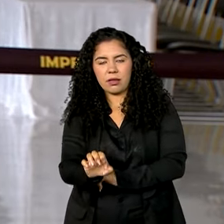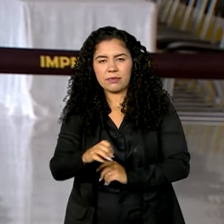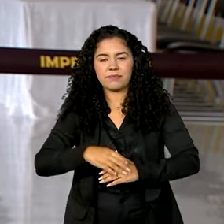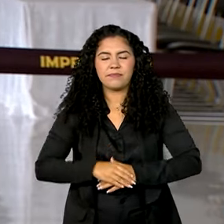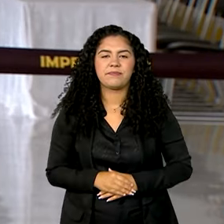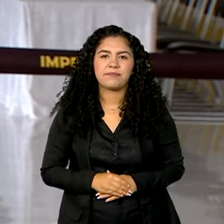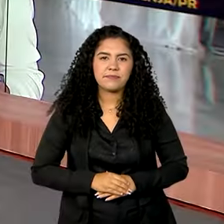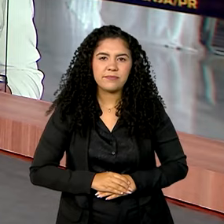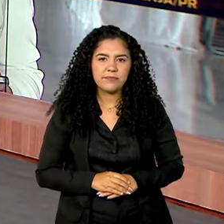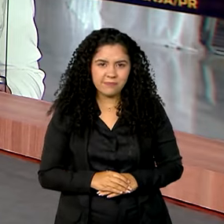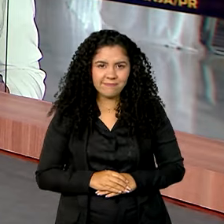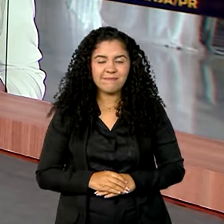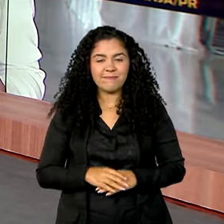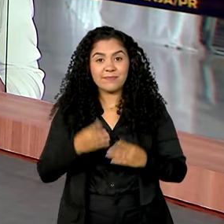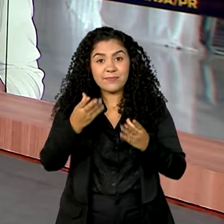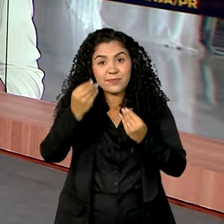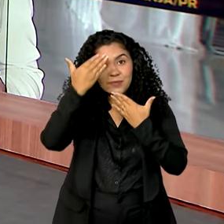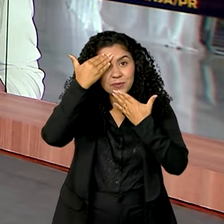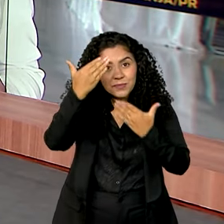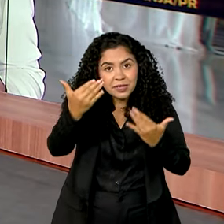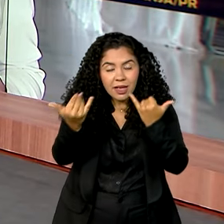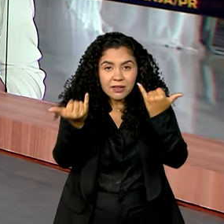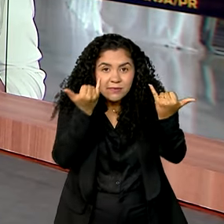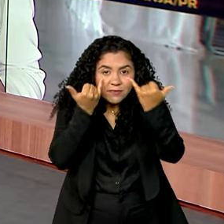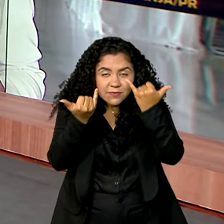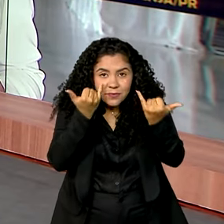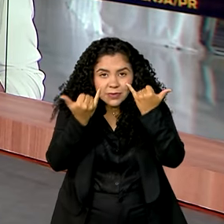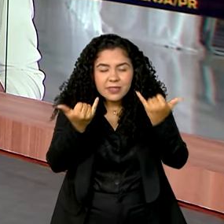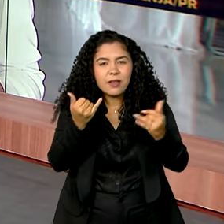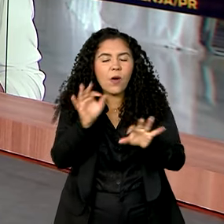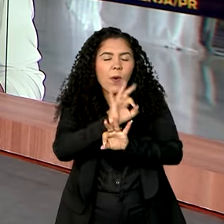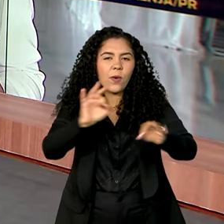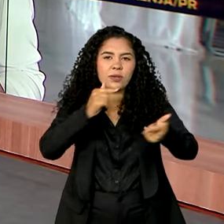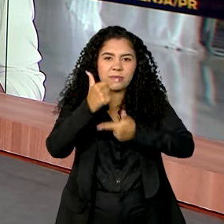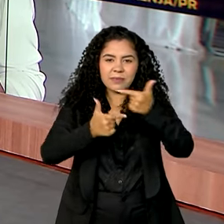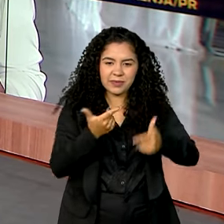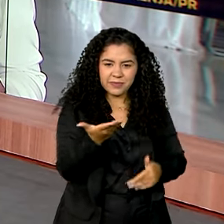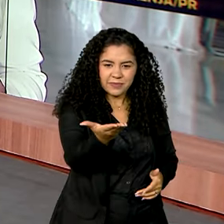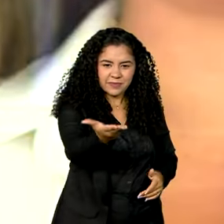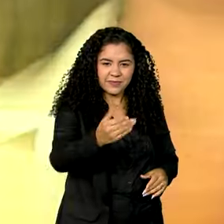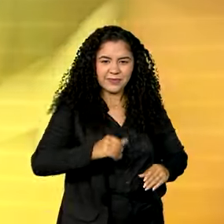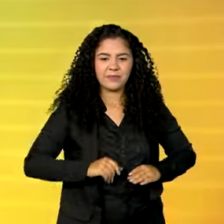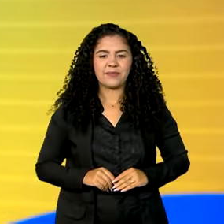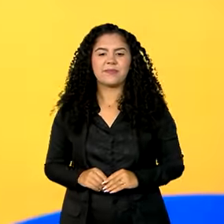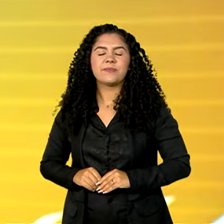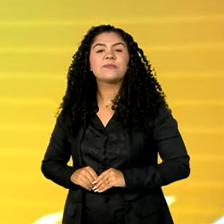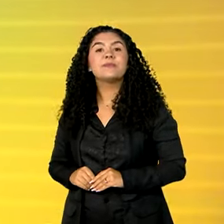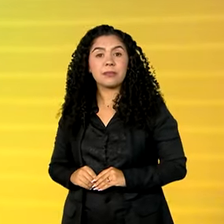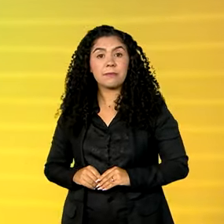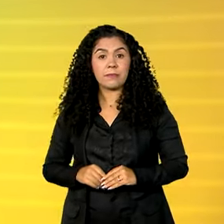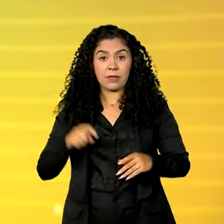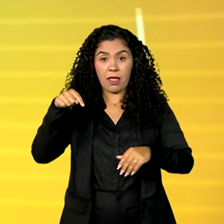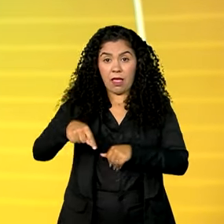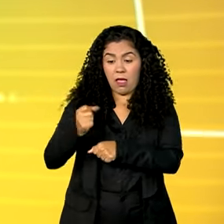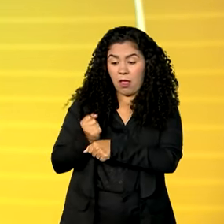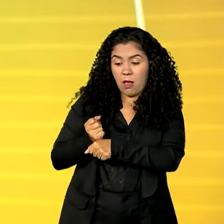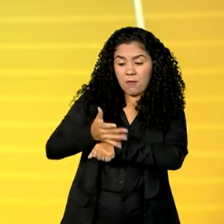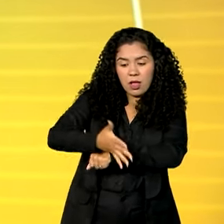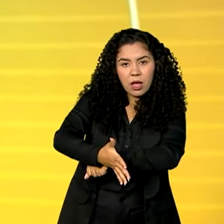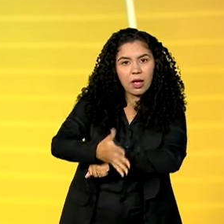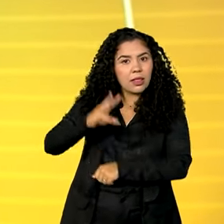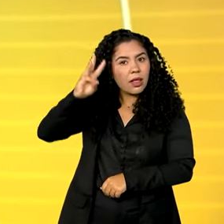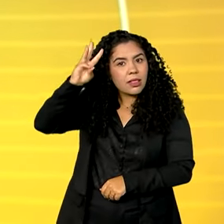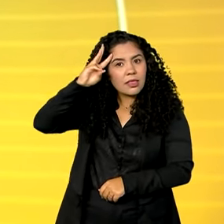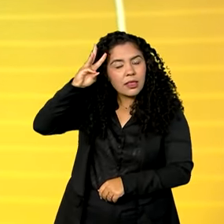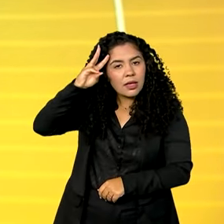volto com você no estúdio. Ok, Jéssica, obrigada pelas informações, bom trabalho para você hoje. Chegou na madrugada desta terça